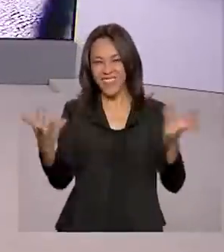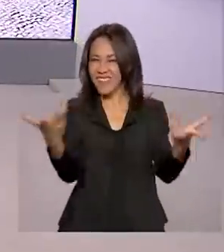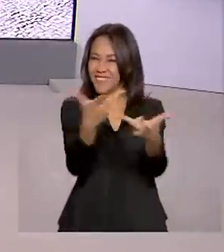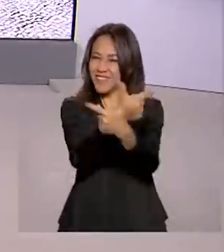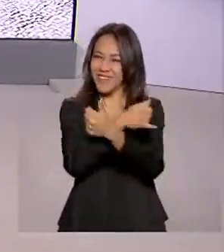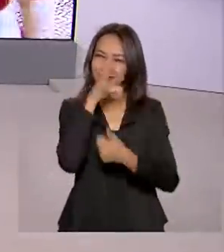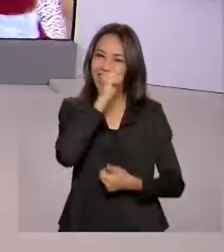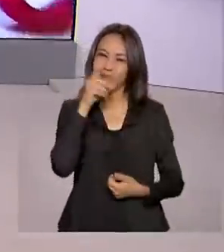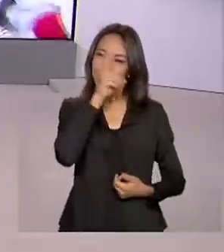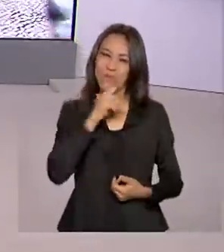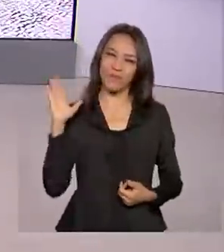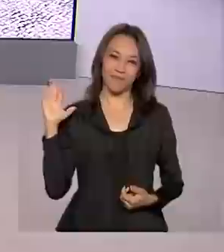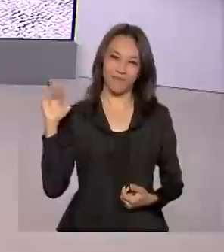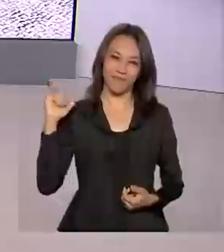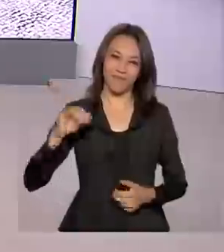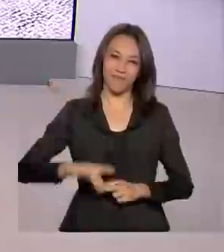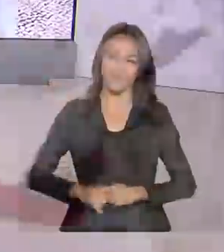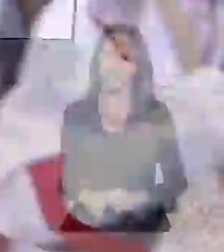vocês. Tchau, tchau.